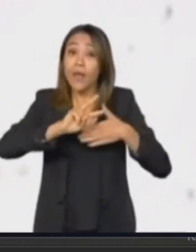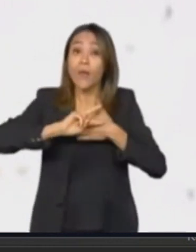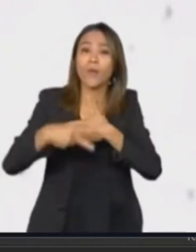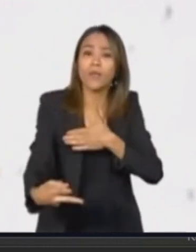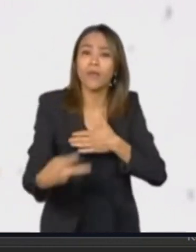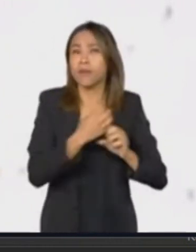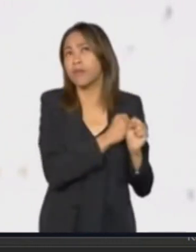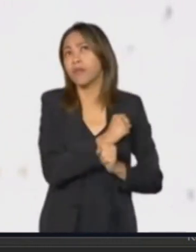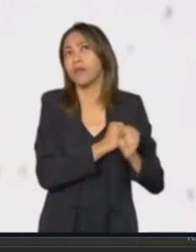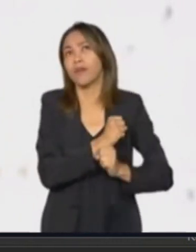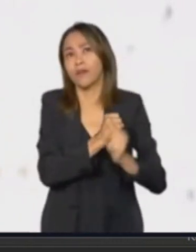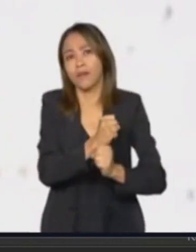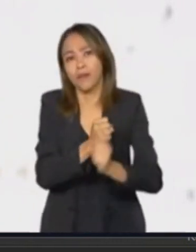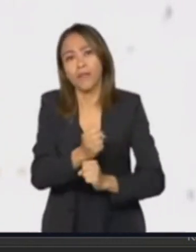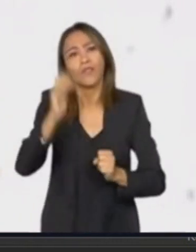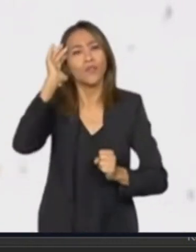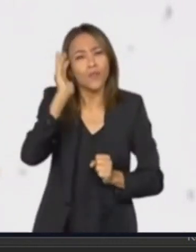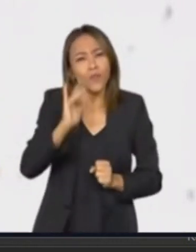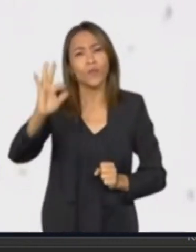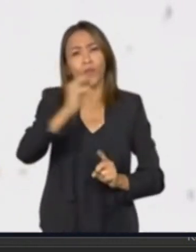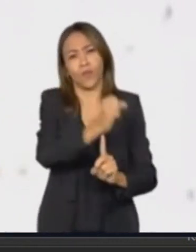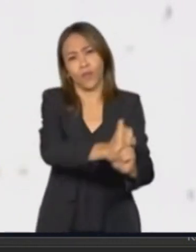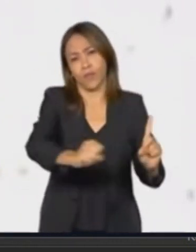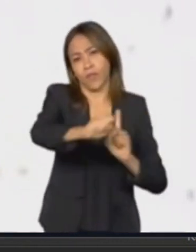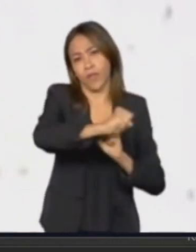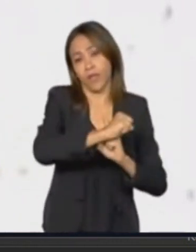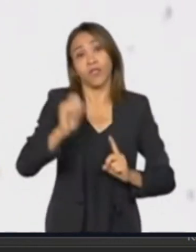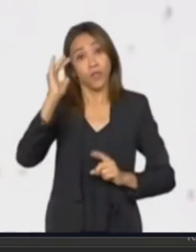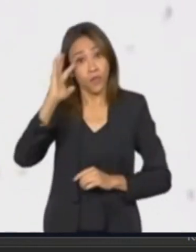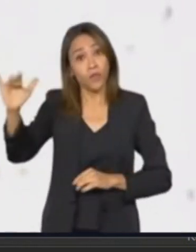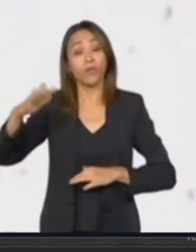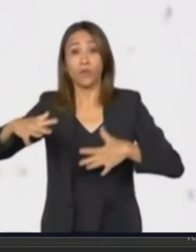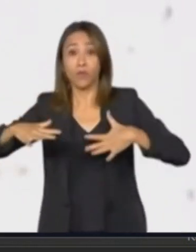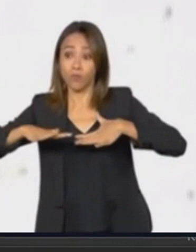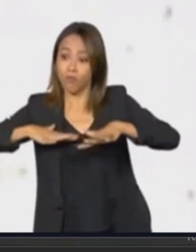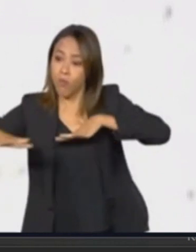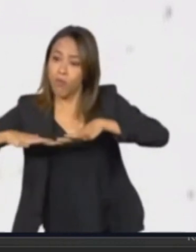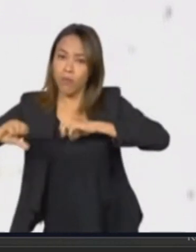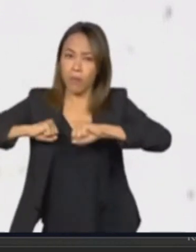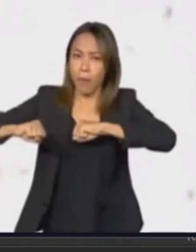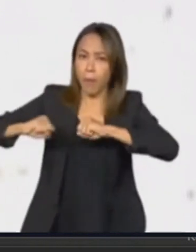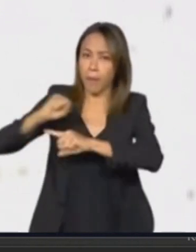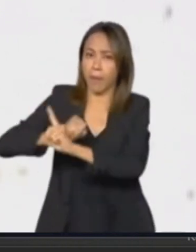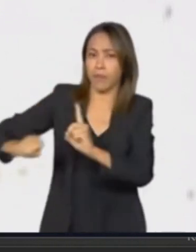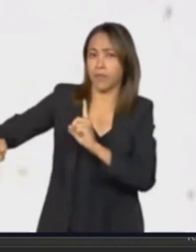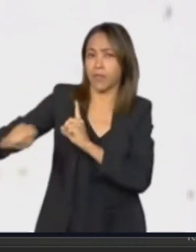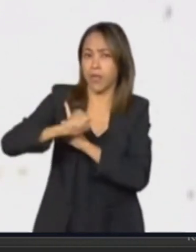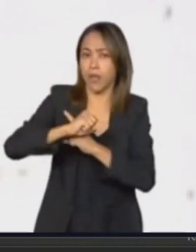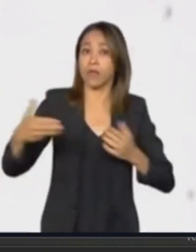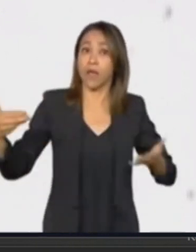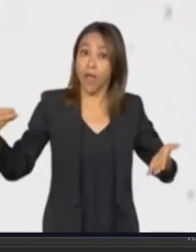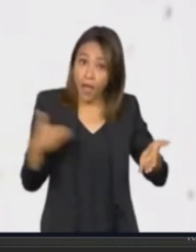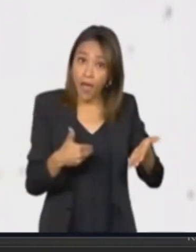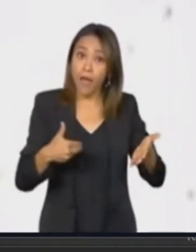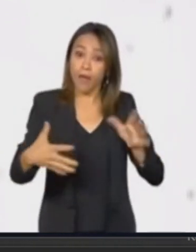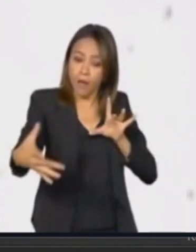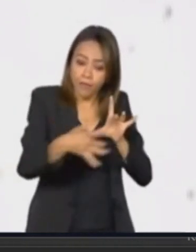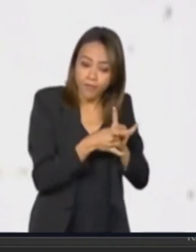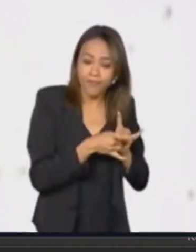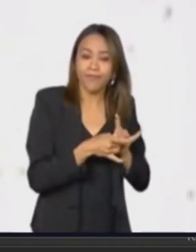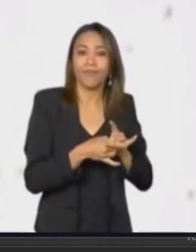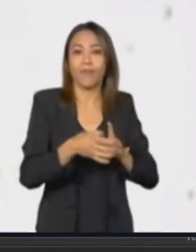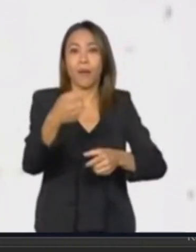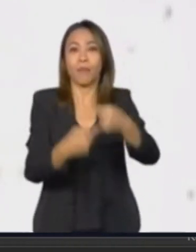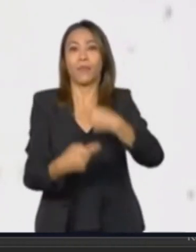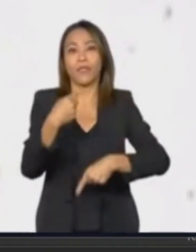sonho da sociedade civil e dos movimentos sociais. É a retomada, é a atualização da Política Nacional para a População em